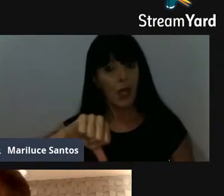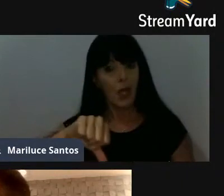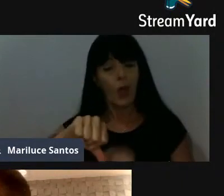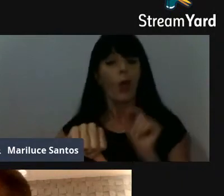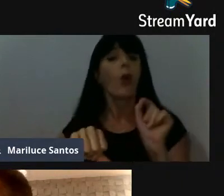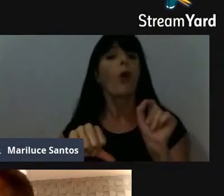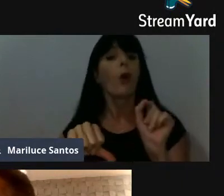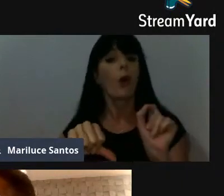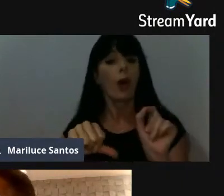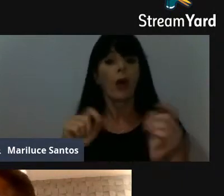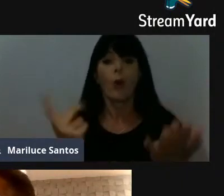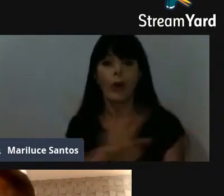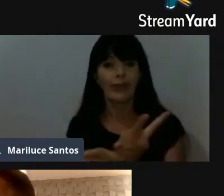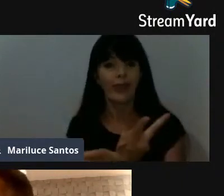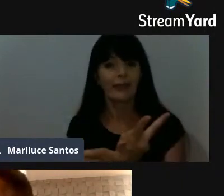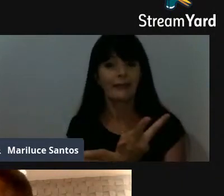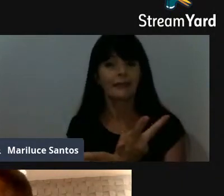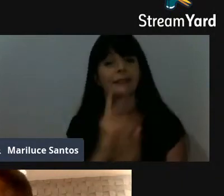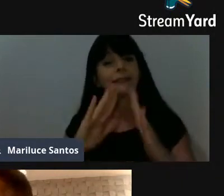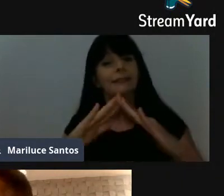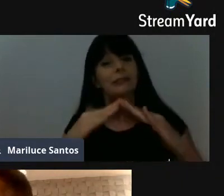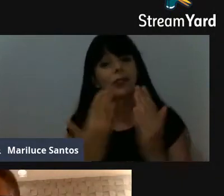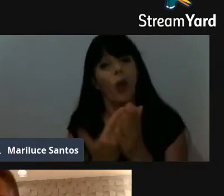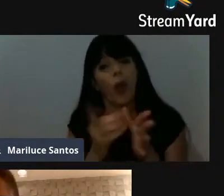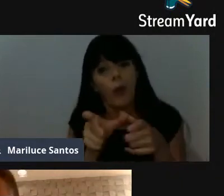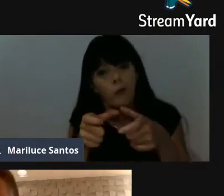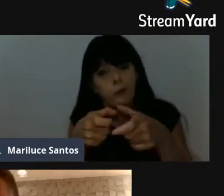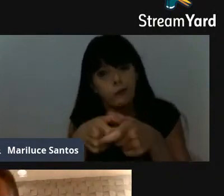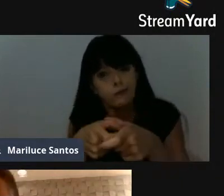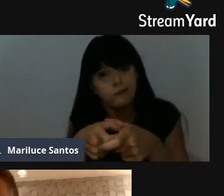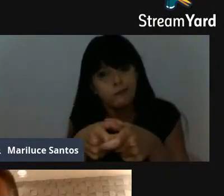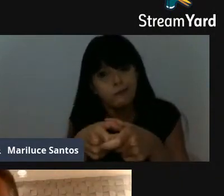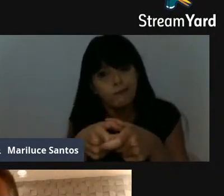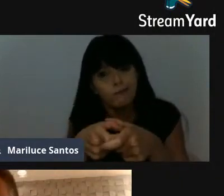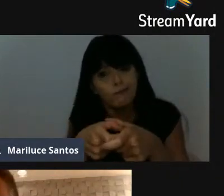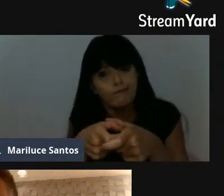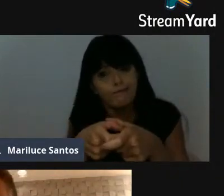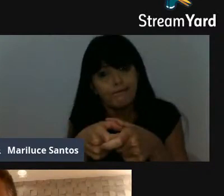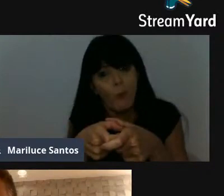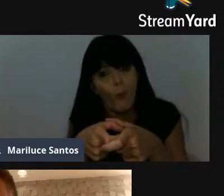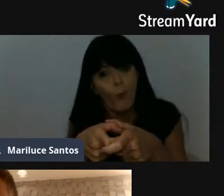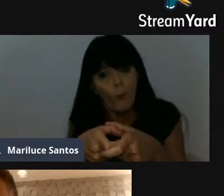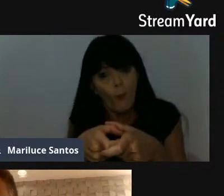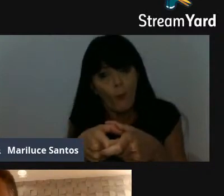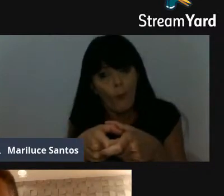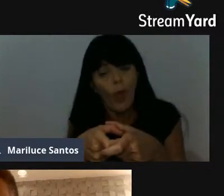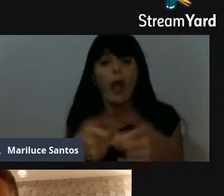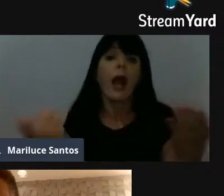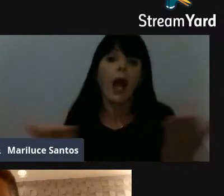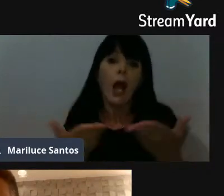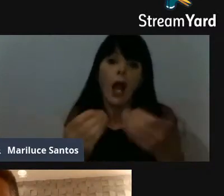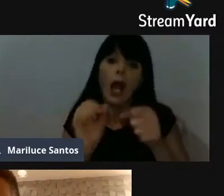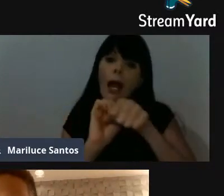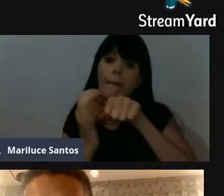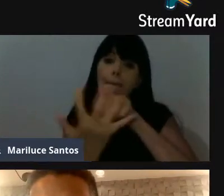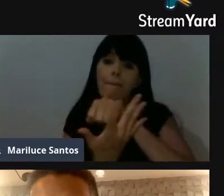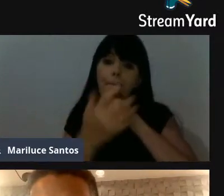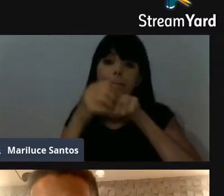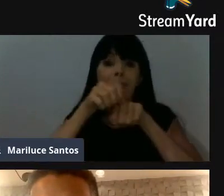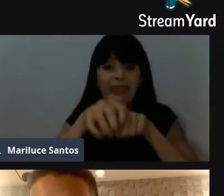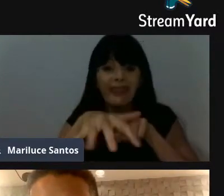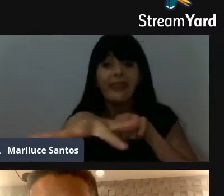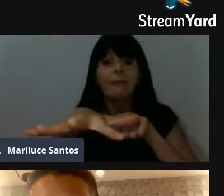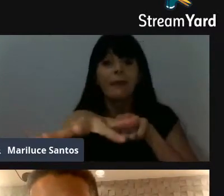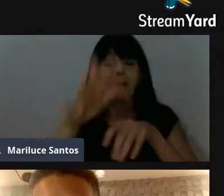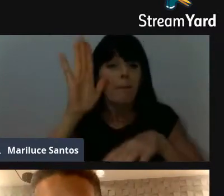quando eles estão numa escola pequena como a nossa. Aí, nessa pandemia, a coisa ainda ficou